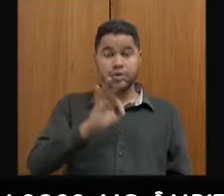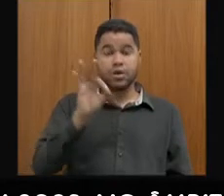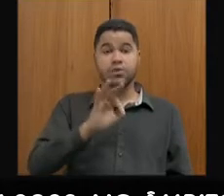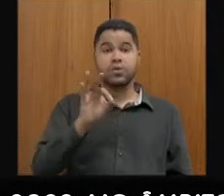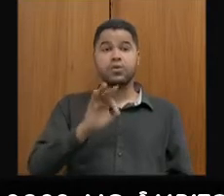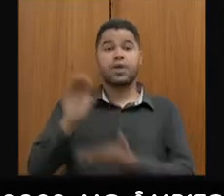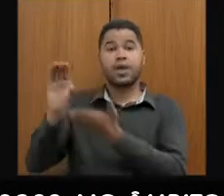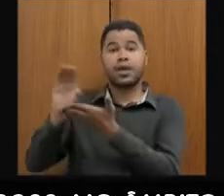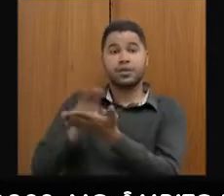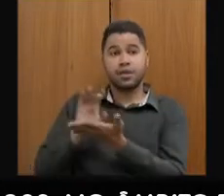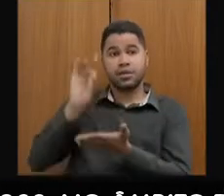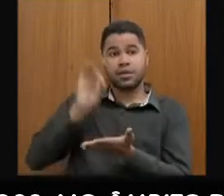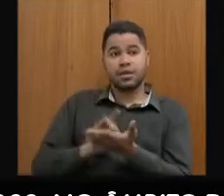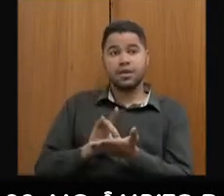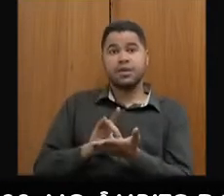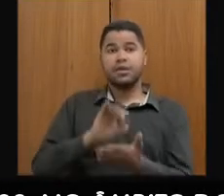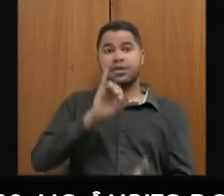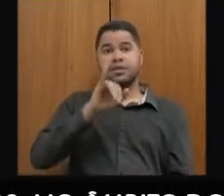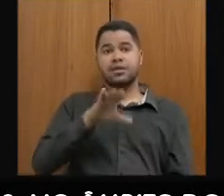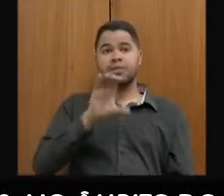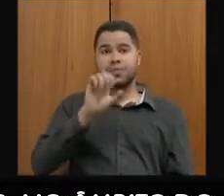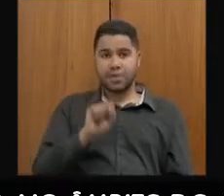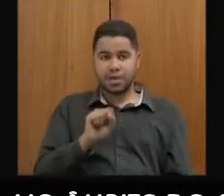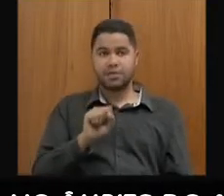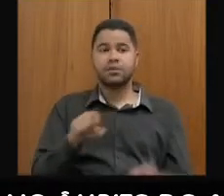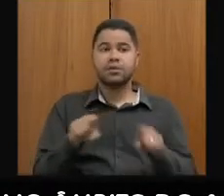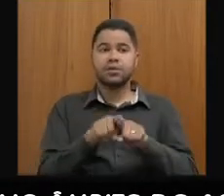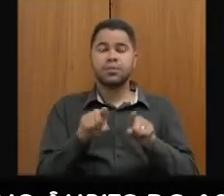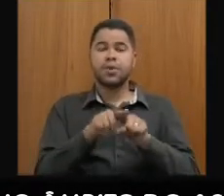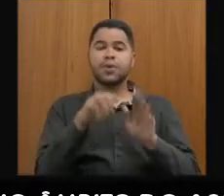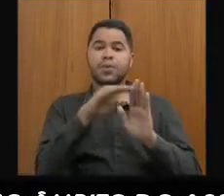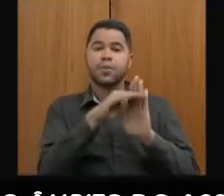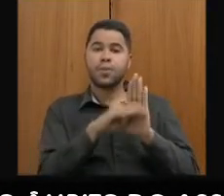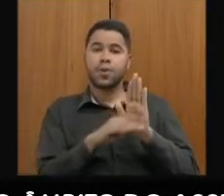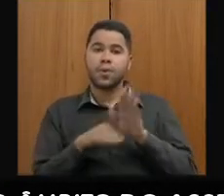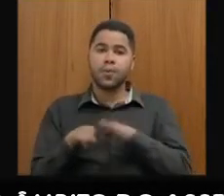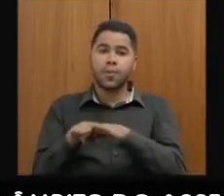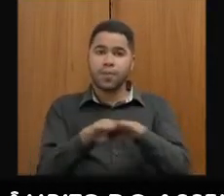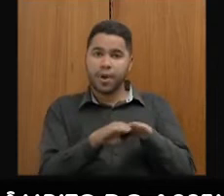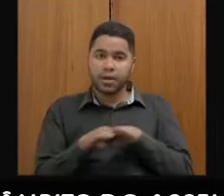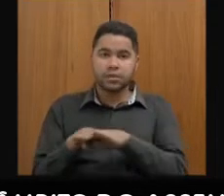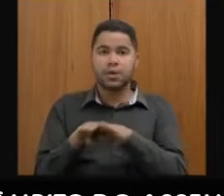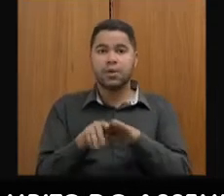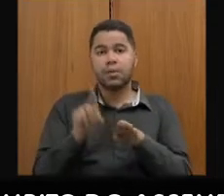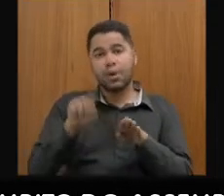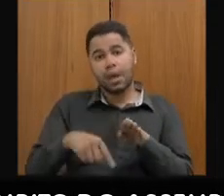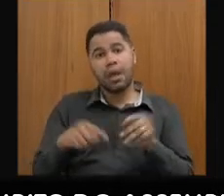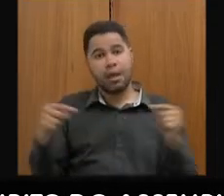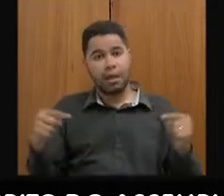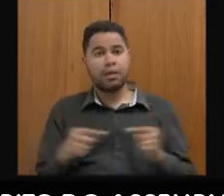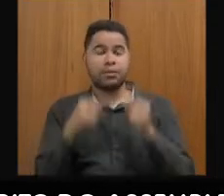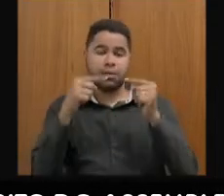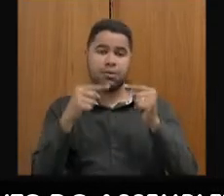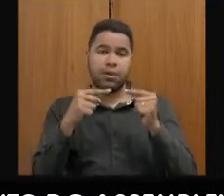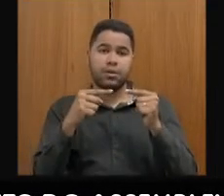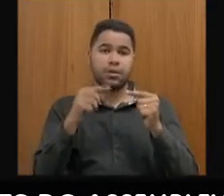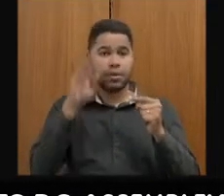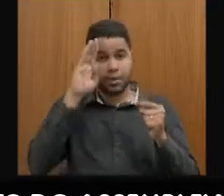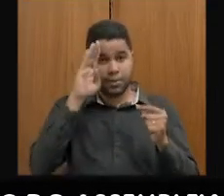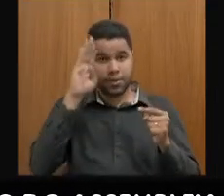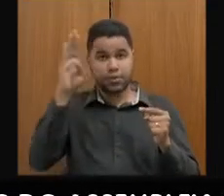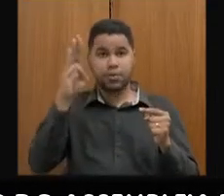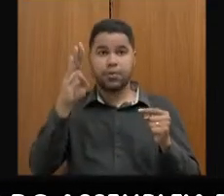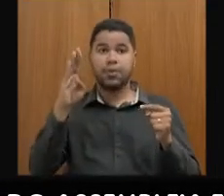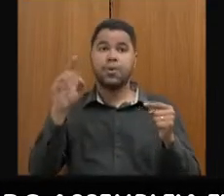receita bruta de CMS. Então, está dentro de um padrão que a gente entende como adequado, principalmente se